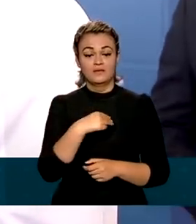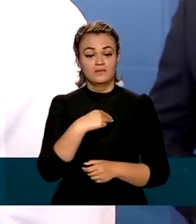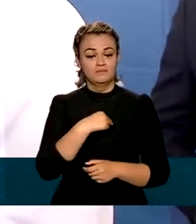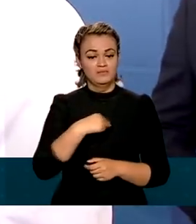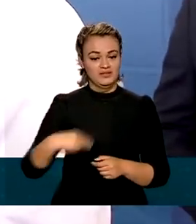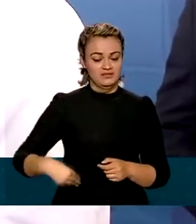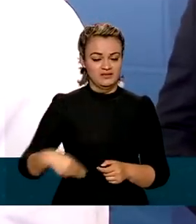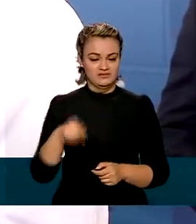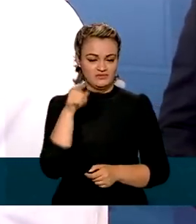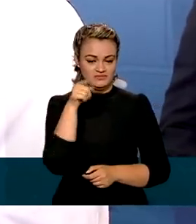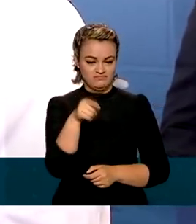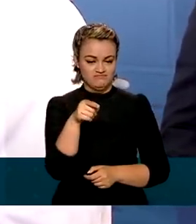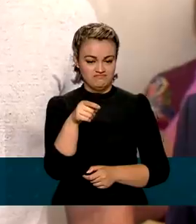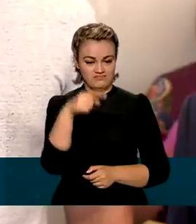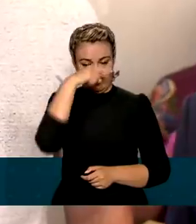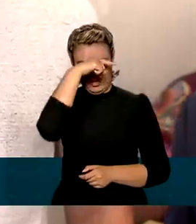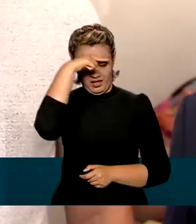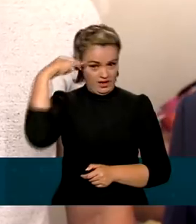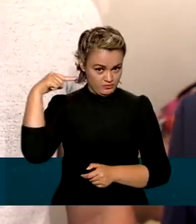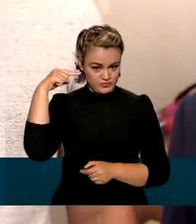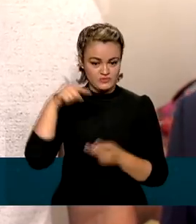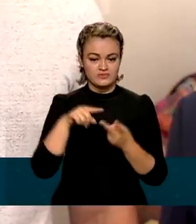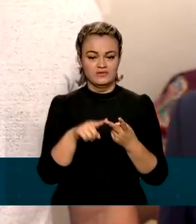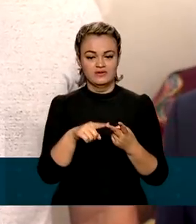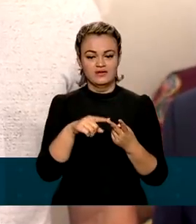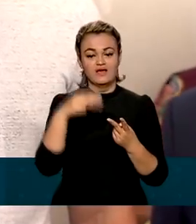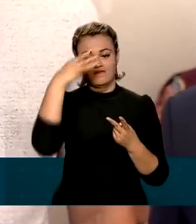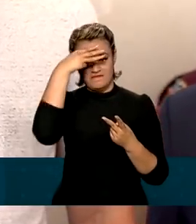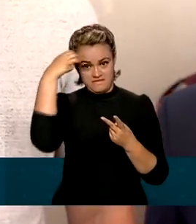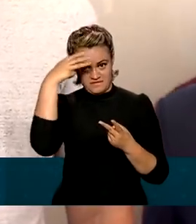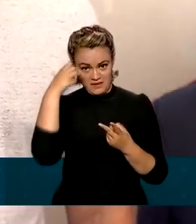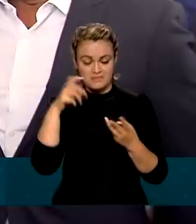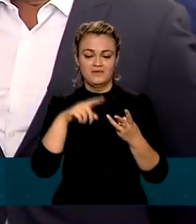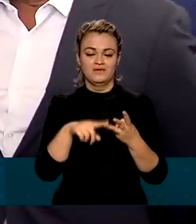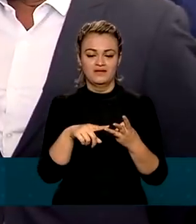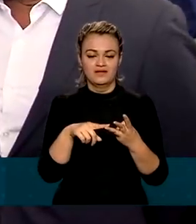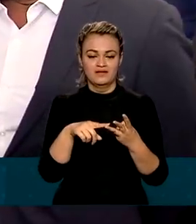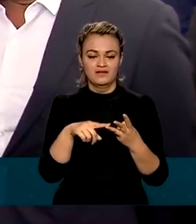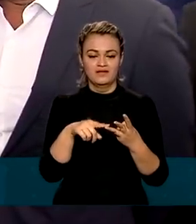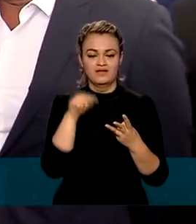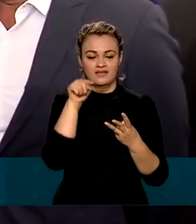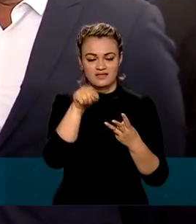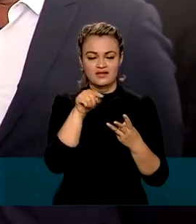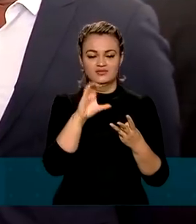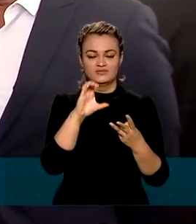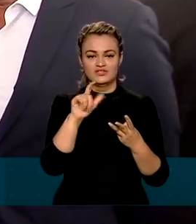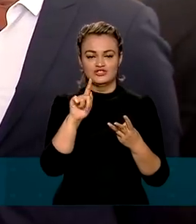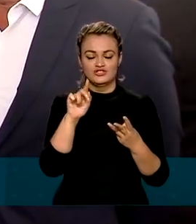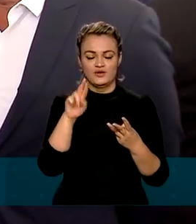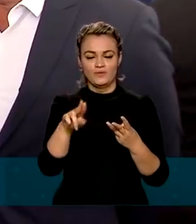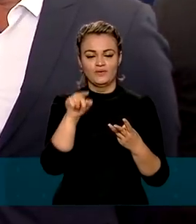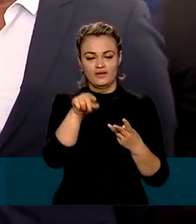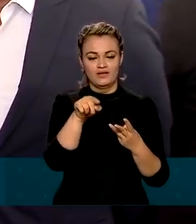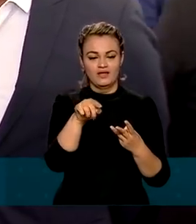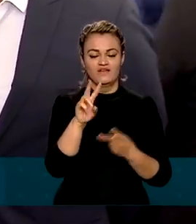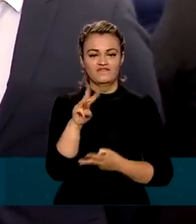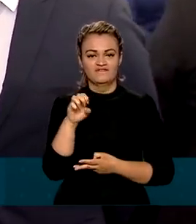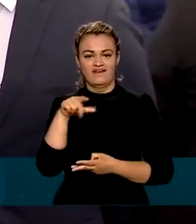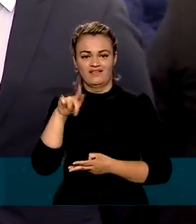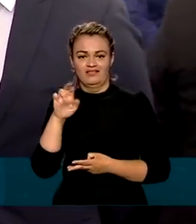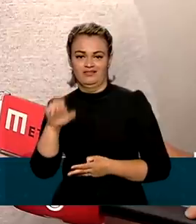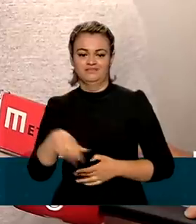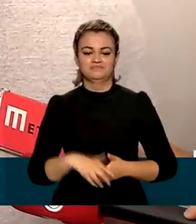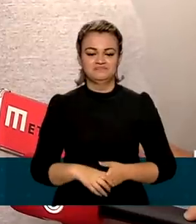Civil, Luiz Eduardo Ramos, das Comunicações, Fábio Faria e da Controladoria Geral da União, Wagner